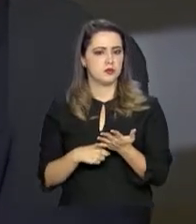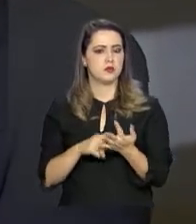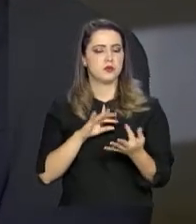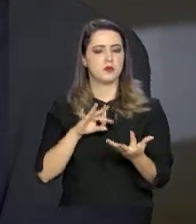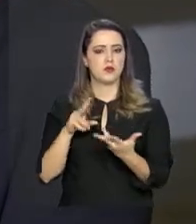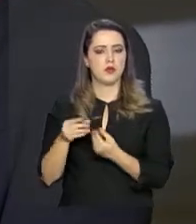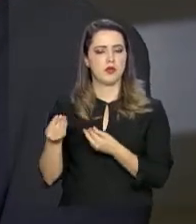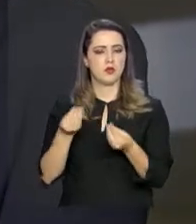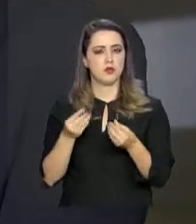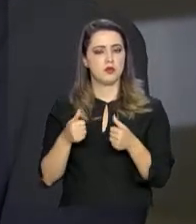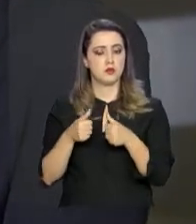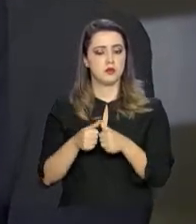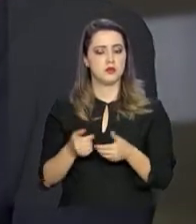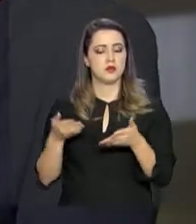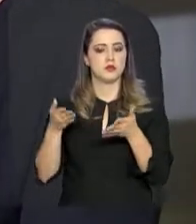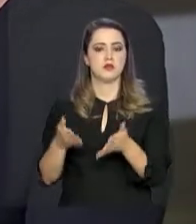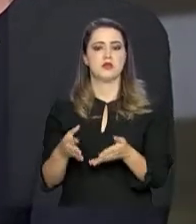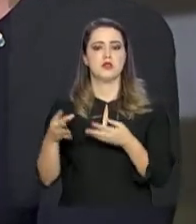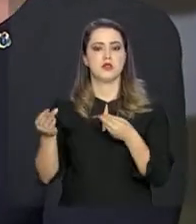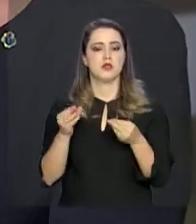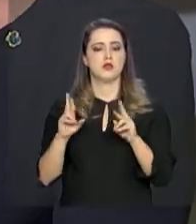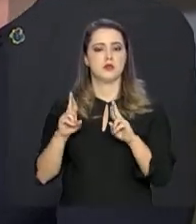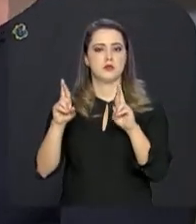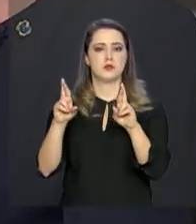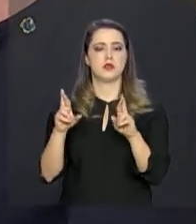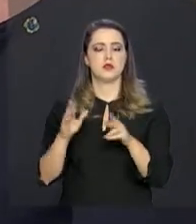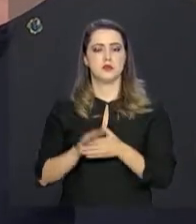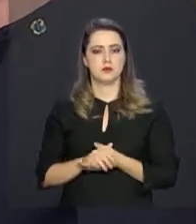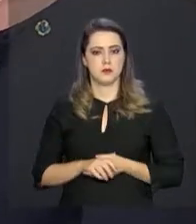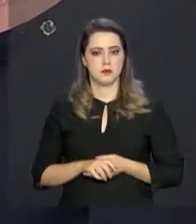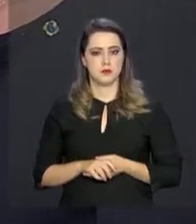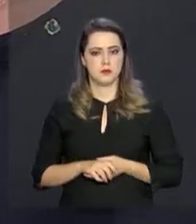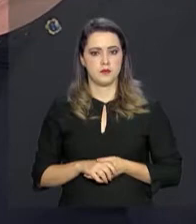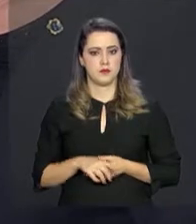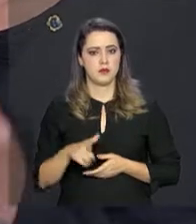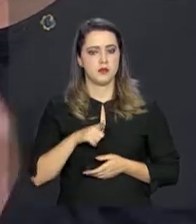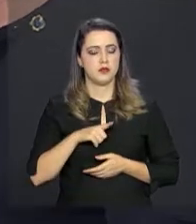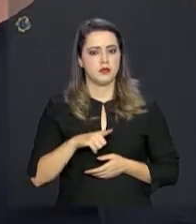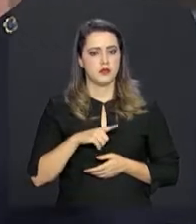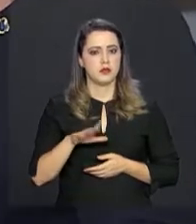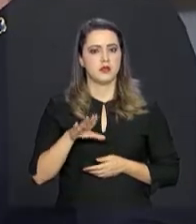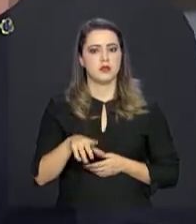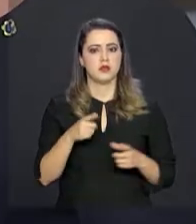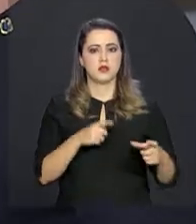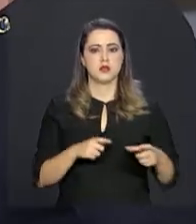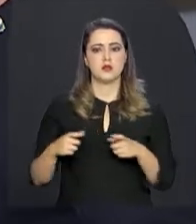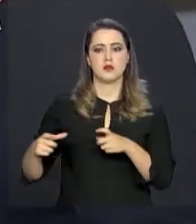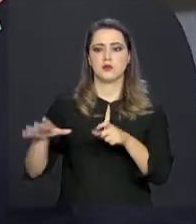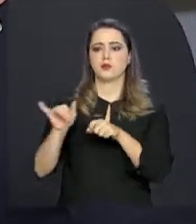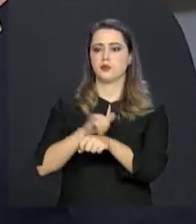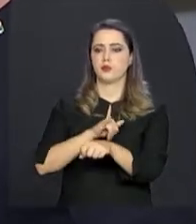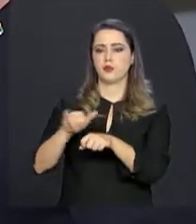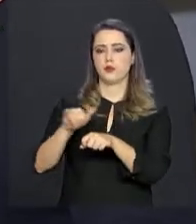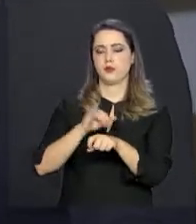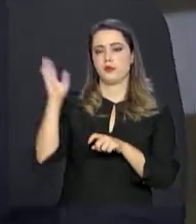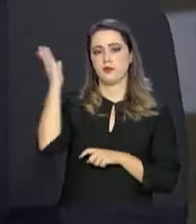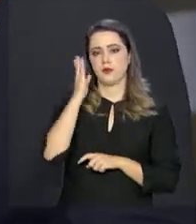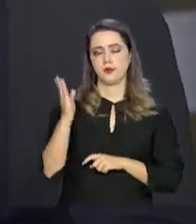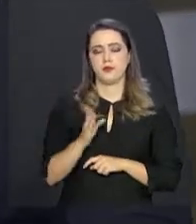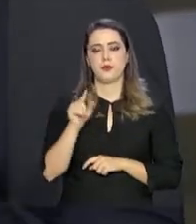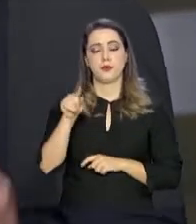Embrator está participando e qual a expectativa de negócios? Nós temos os mercados estratégicos para o Brasil.